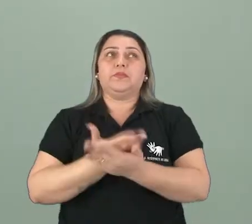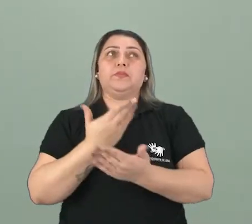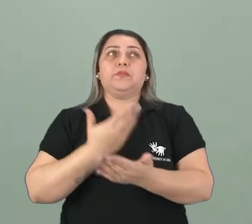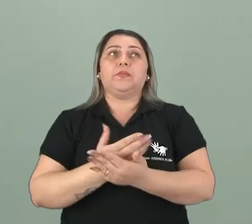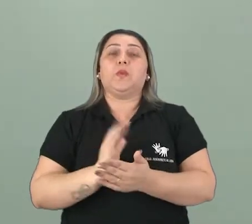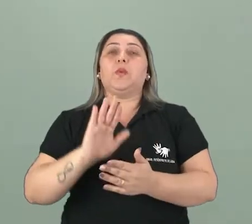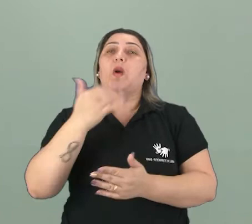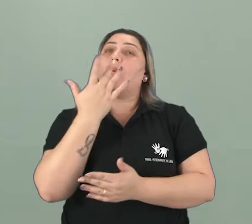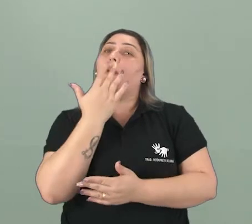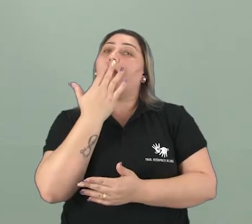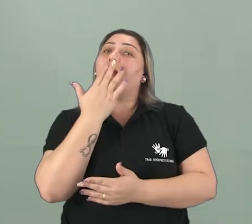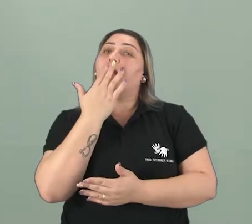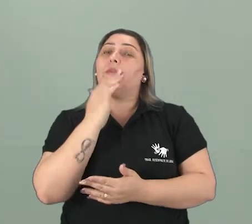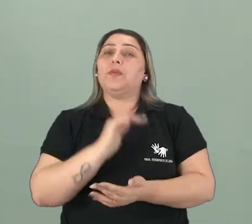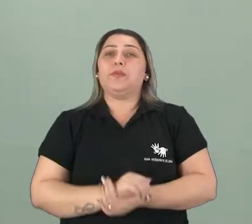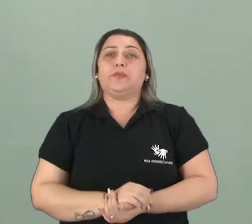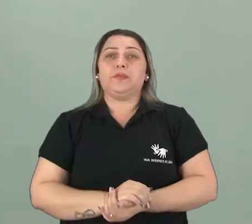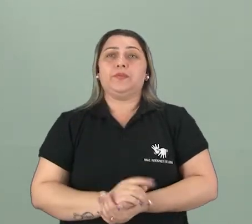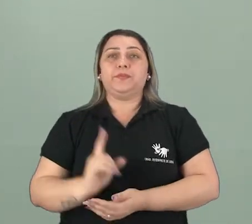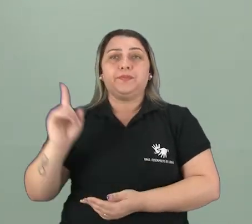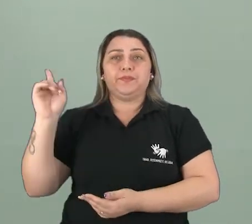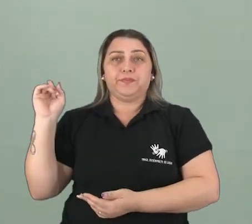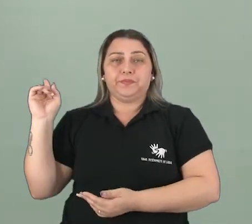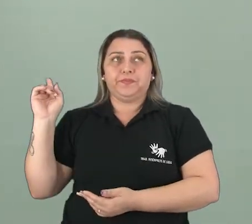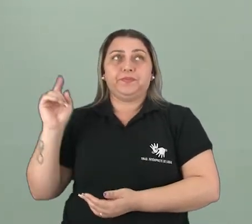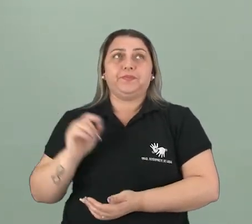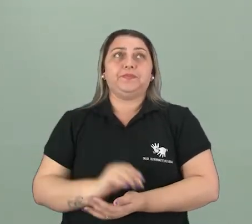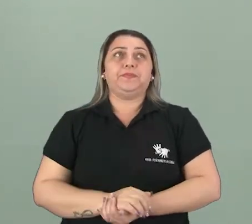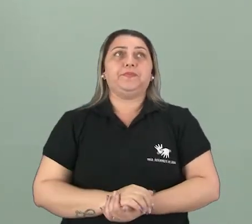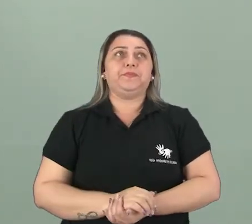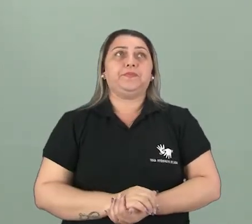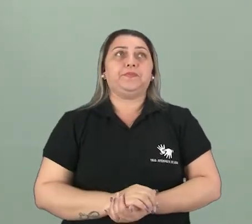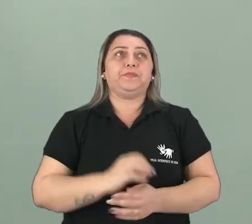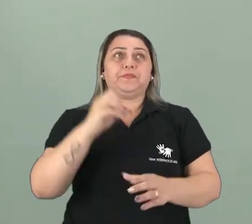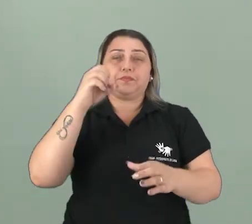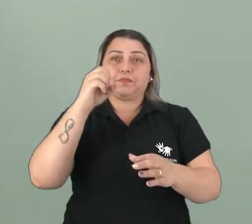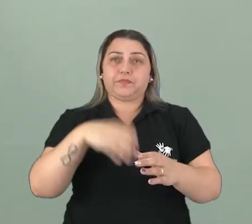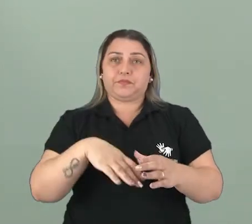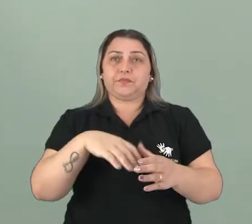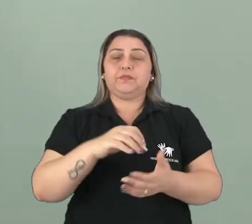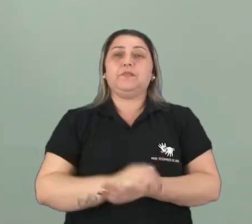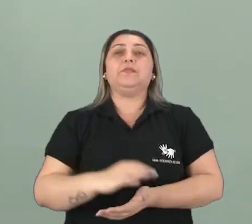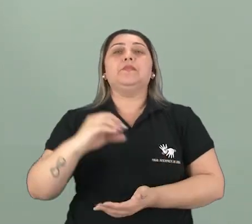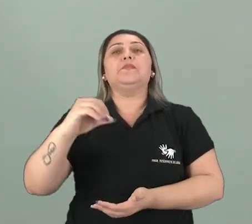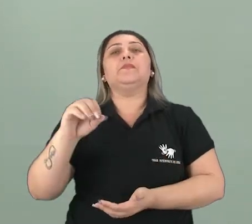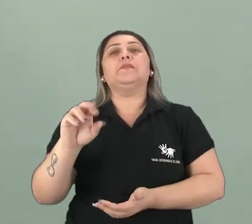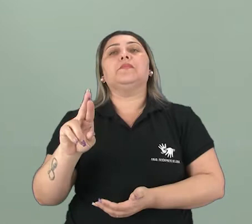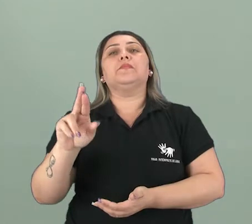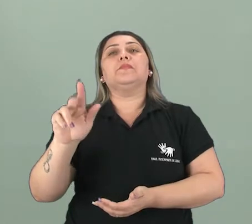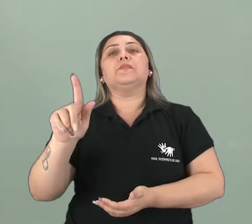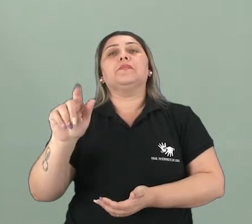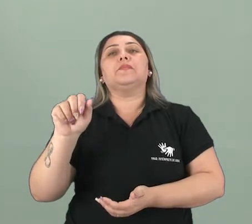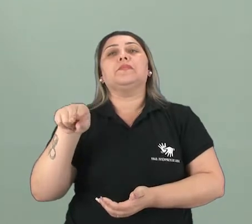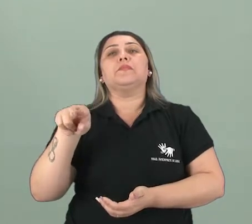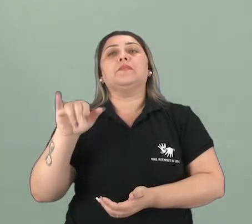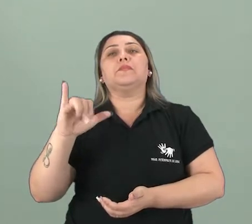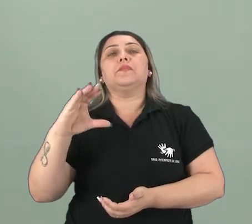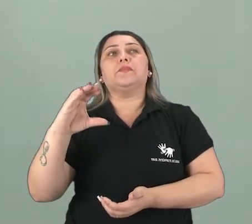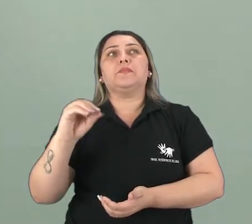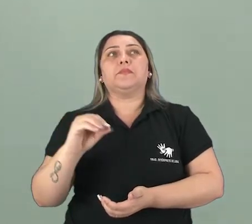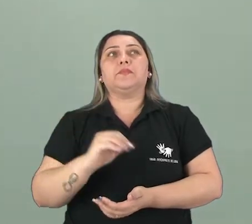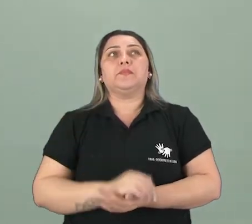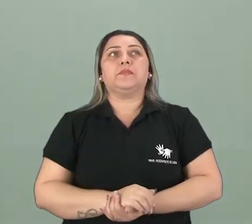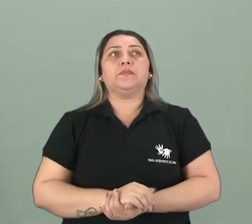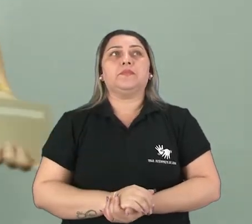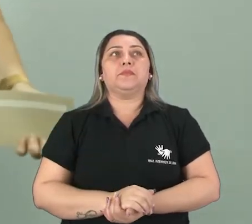Qual dessas lixeiras... Qual da cor que ela vai? Para colocar lixo orgânico. Ah, vamos ver se você sabe